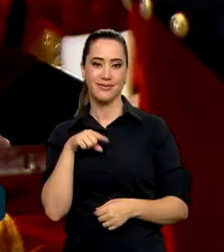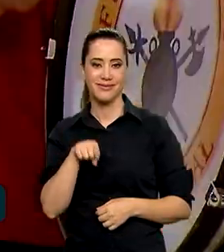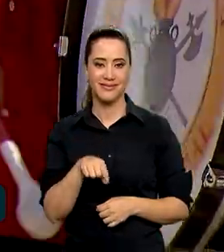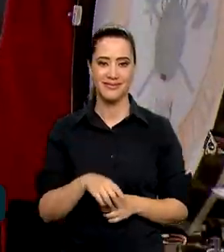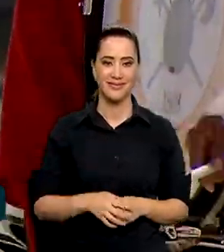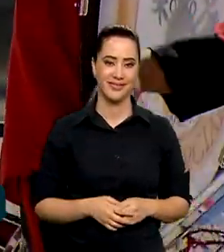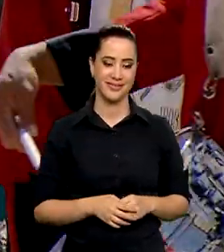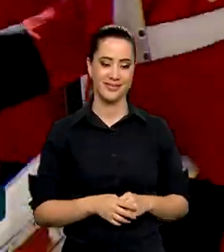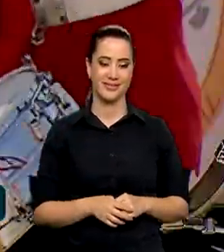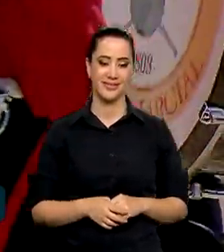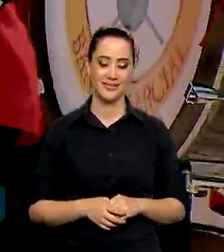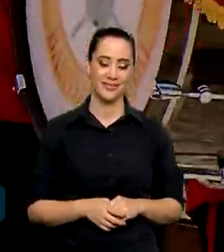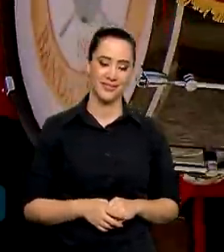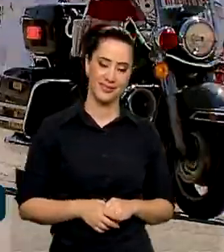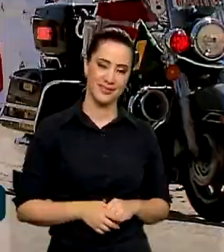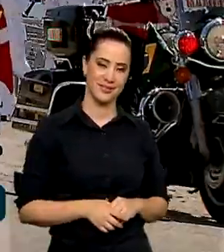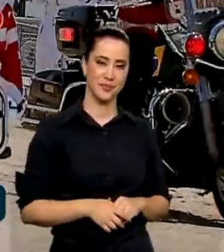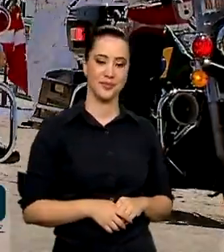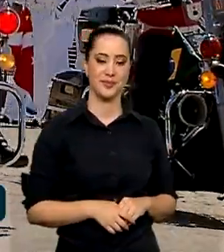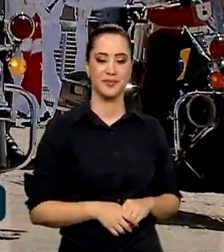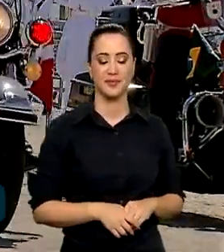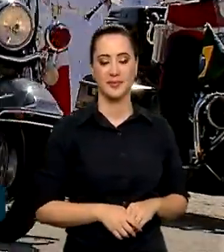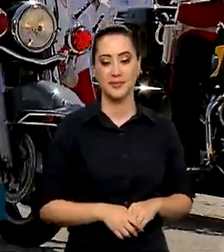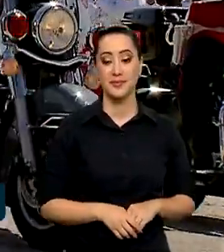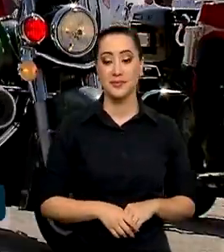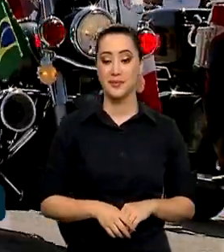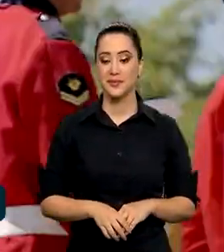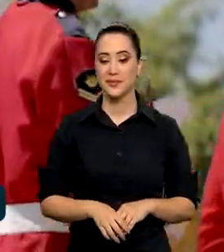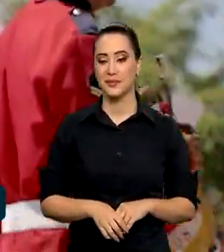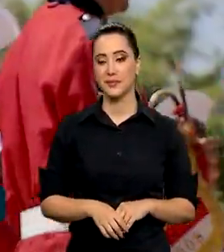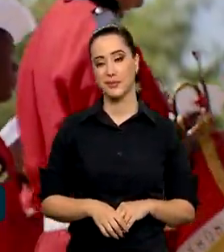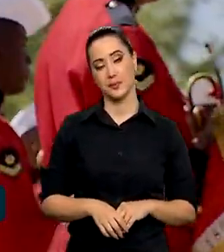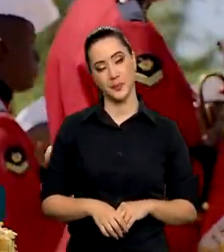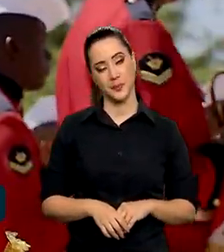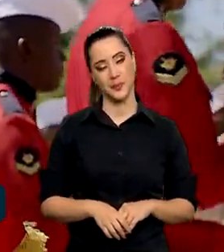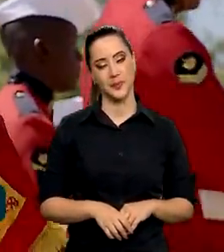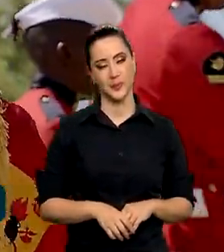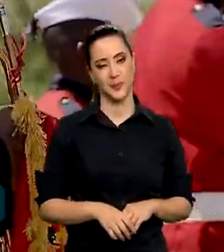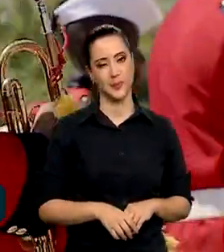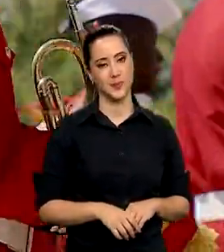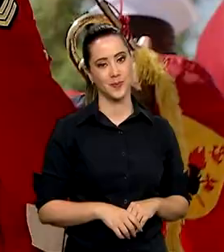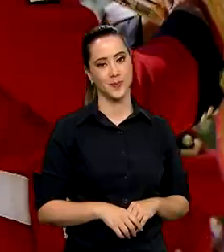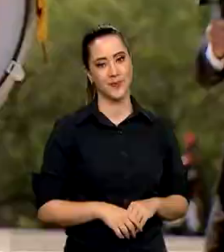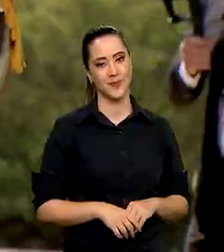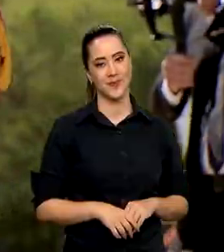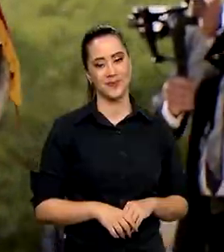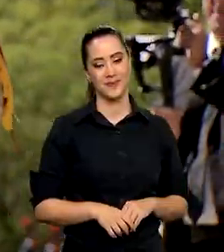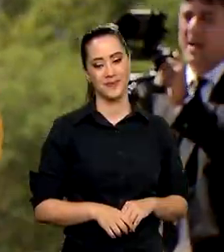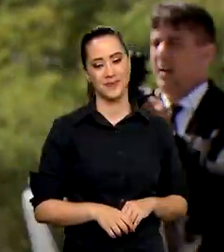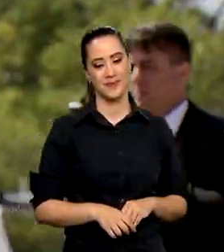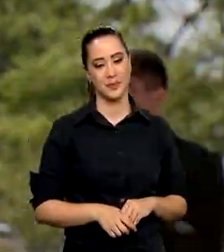vindo aqui.